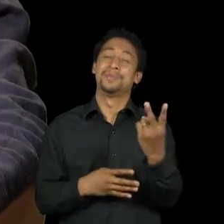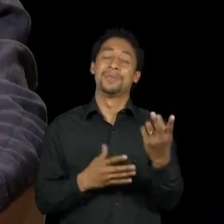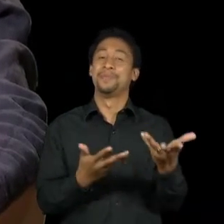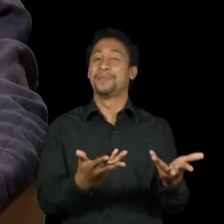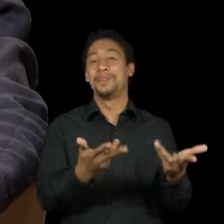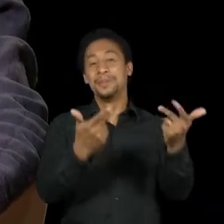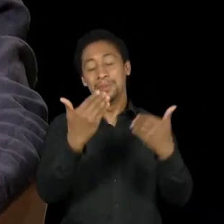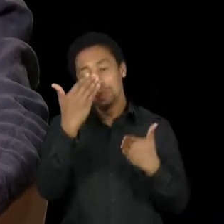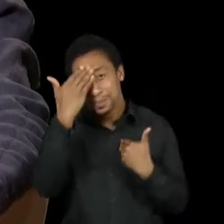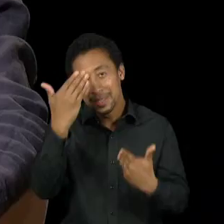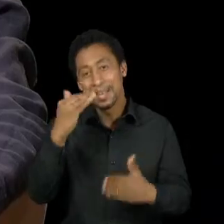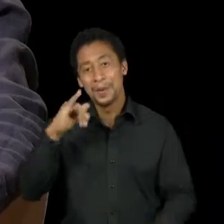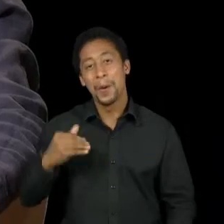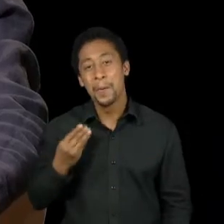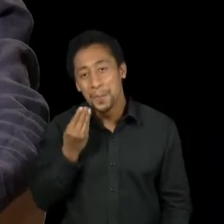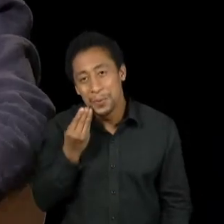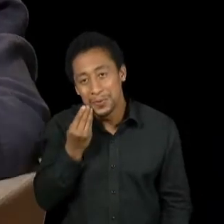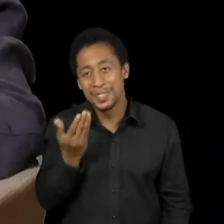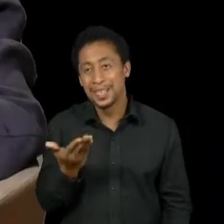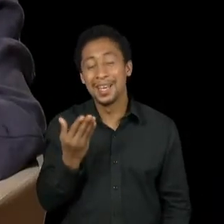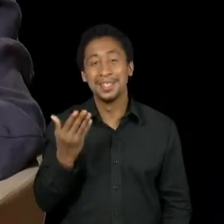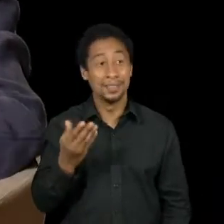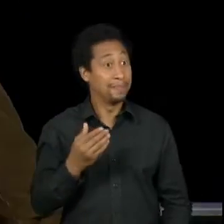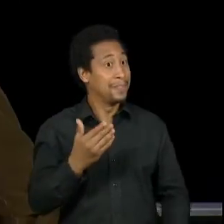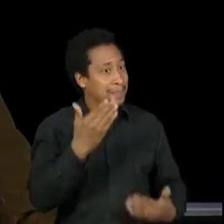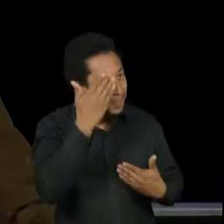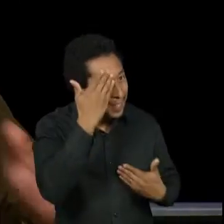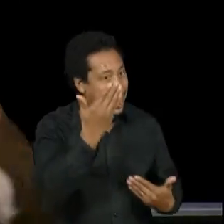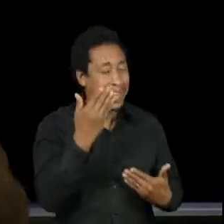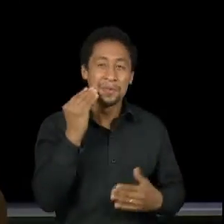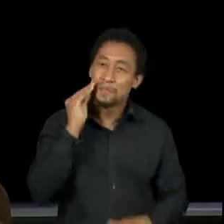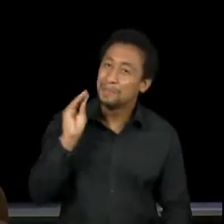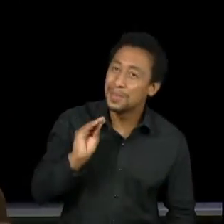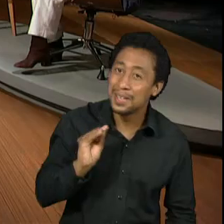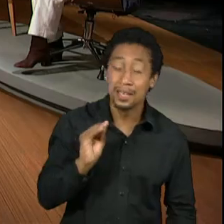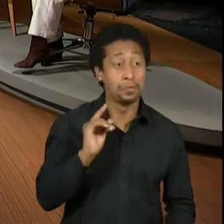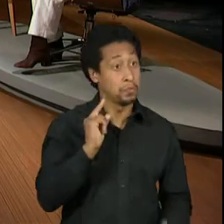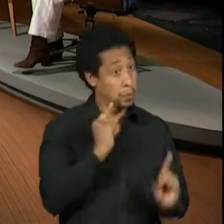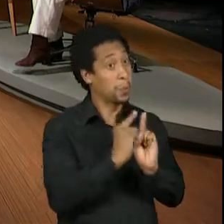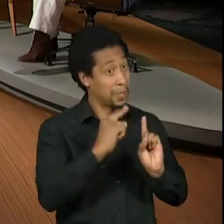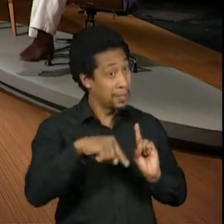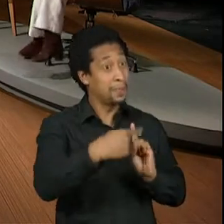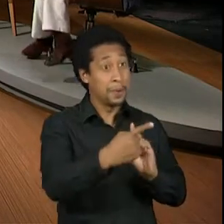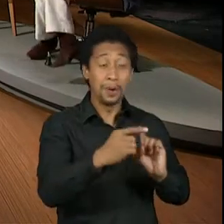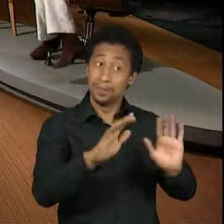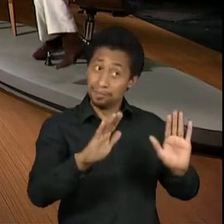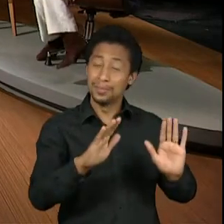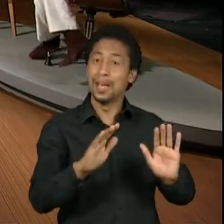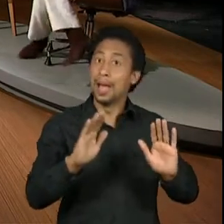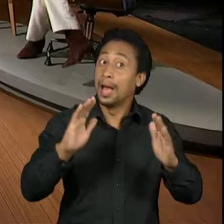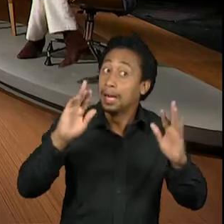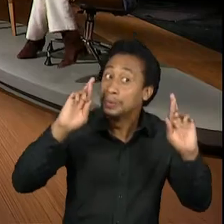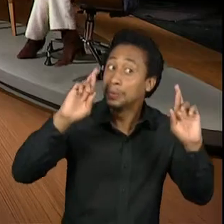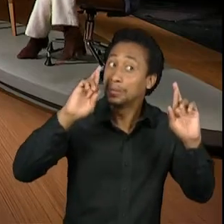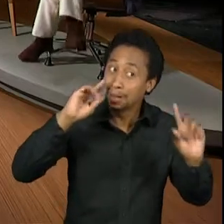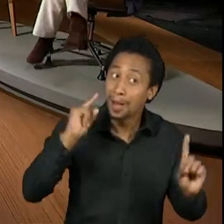oportunidade. Obrigadíssimo, é grande prazer. Até uma próxima oportunidade. Até breve, espero.